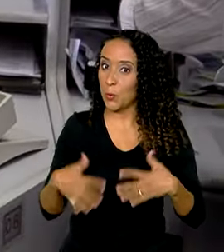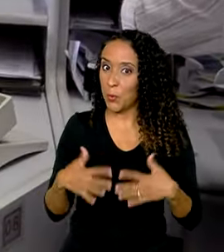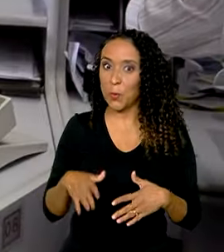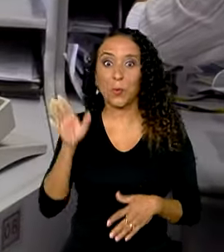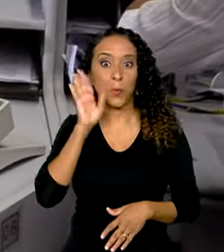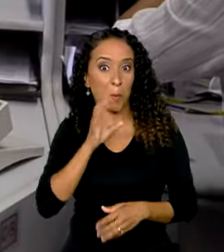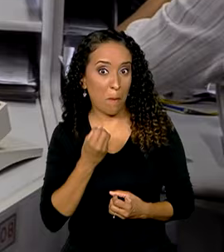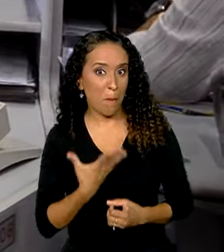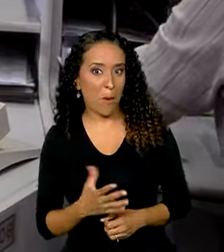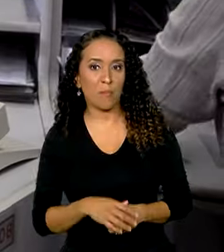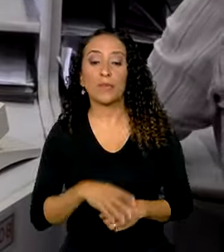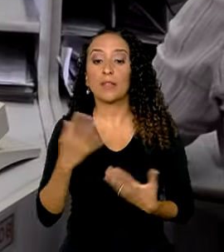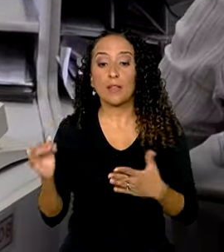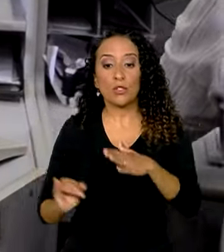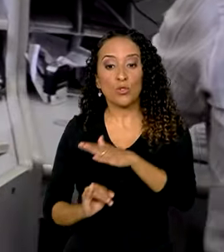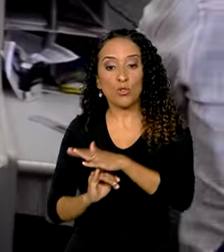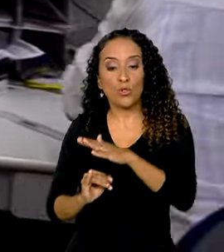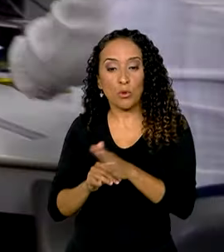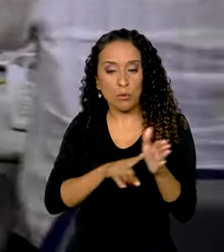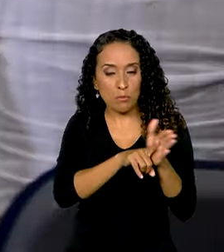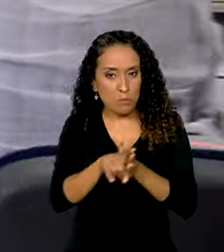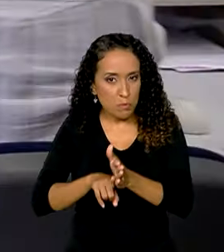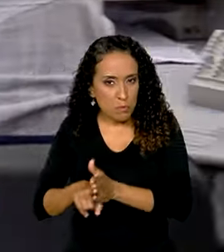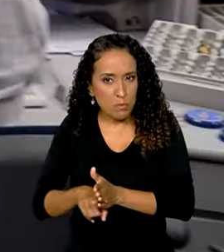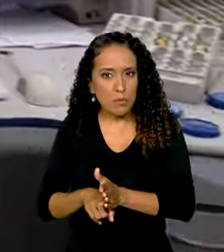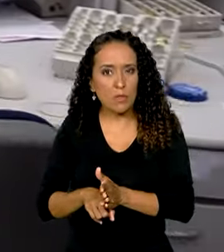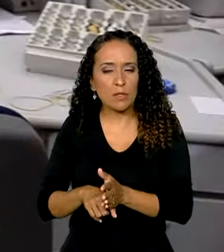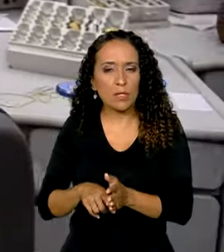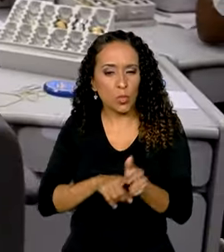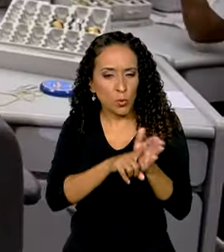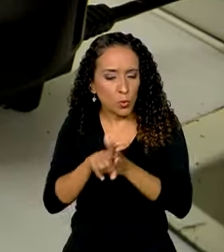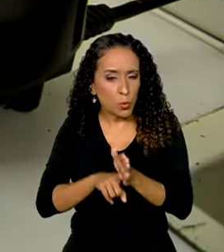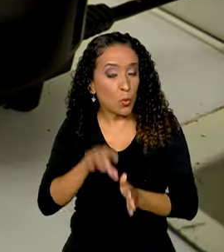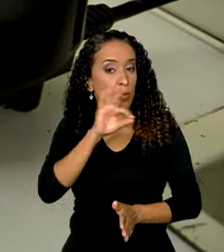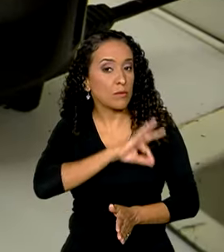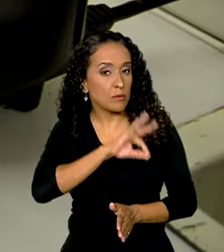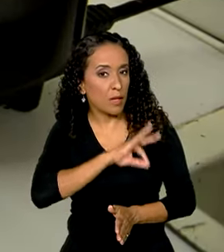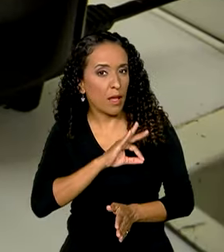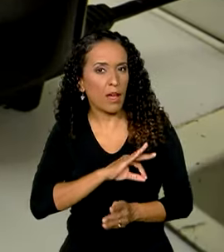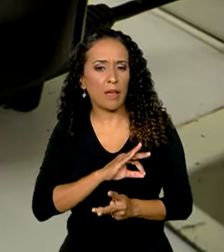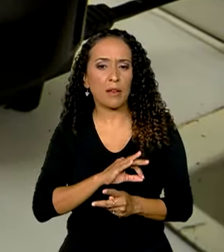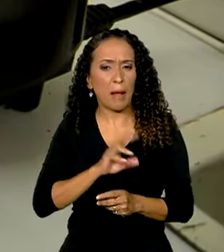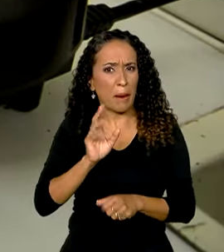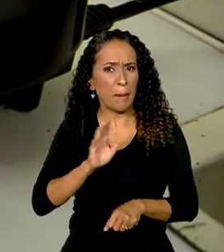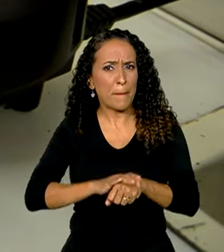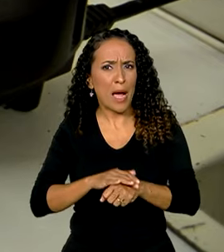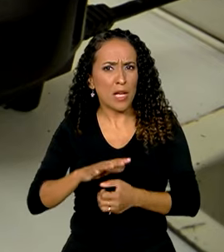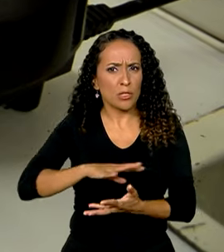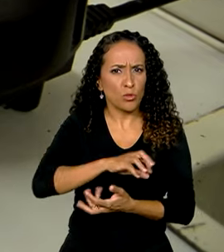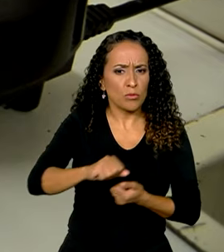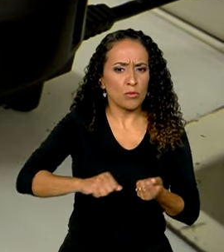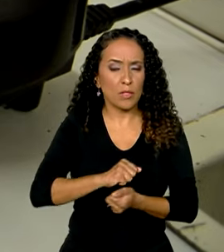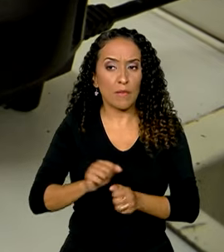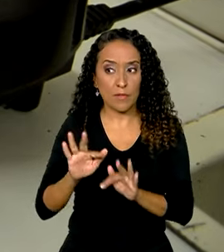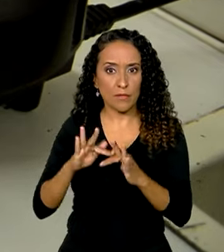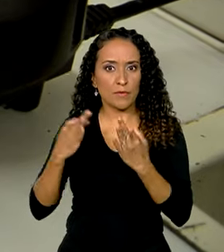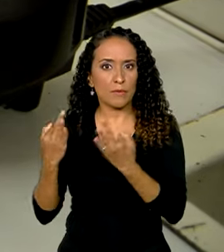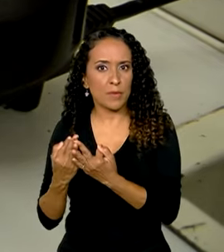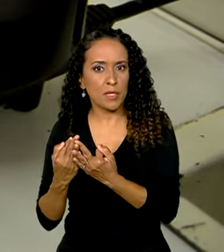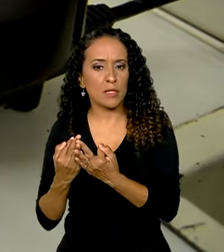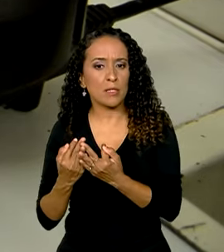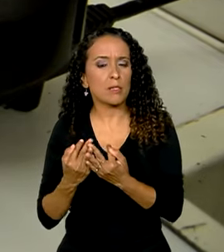Já o Instituto de Pesquisa Econômica Aplicada, que analisou os salários, a parte mais sustentável da renda das famílias,